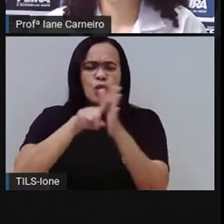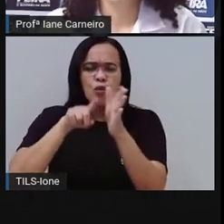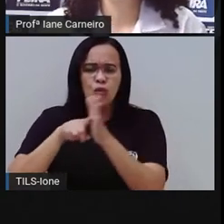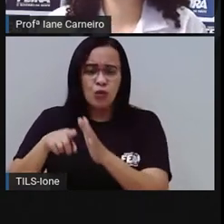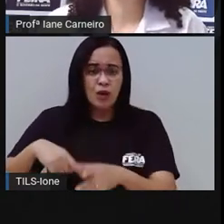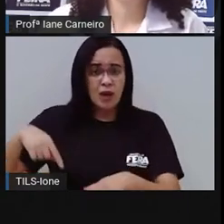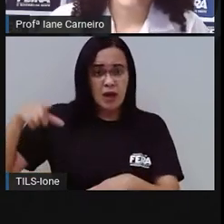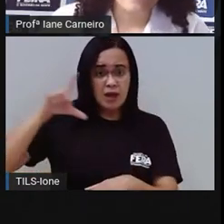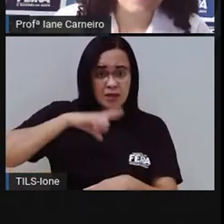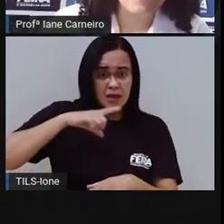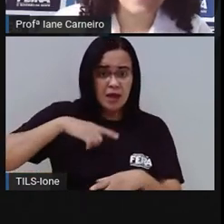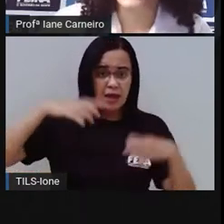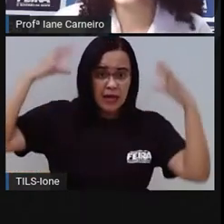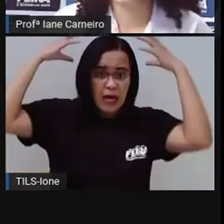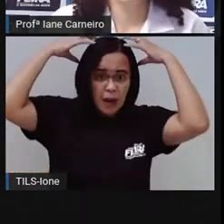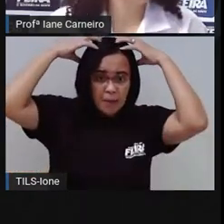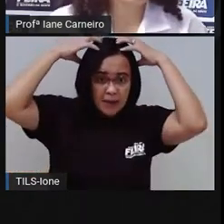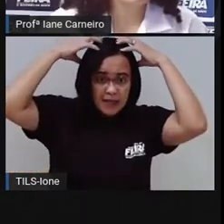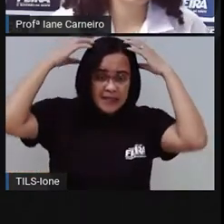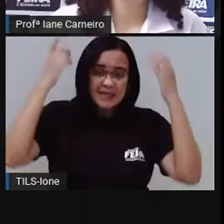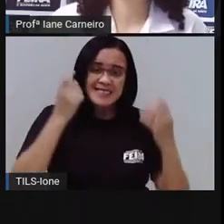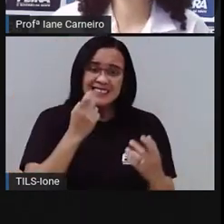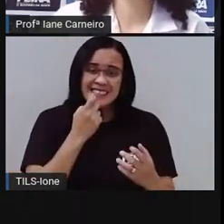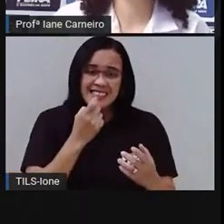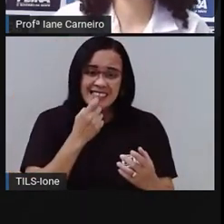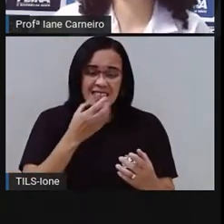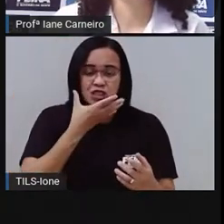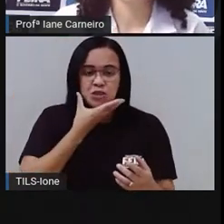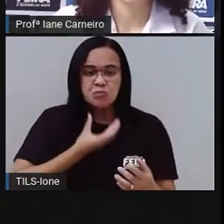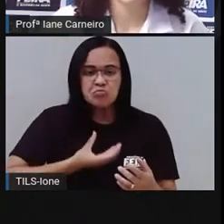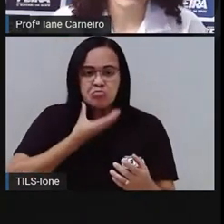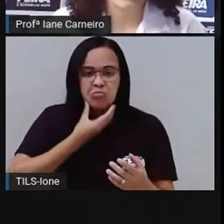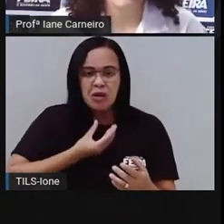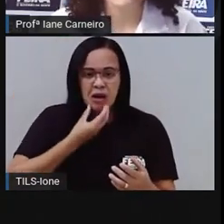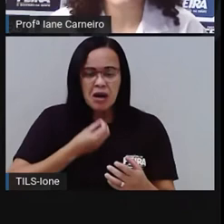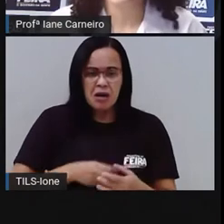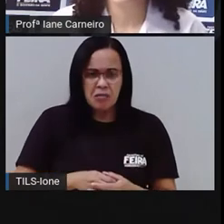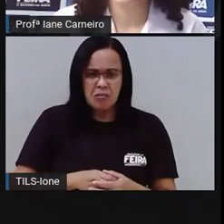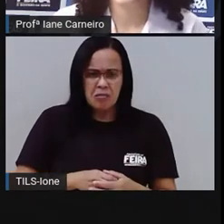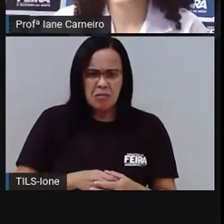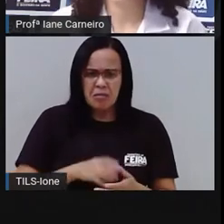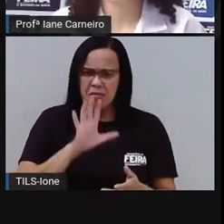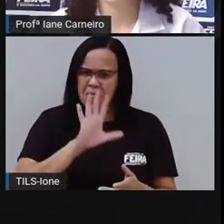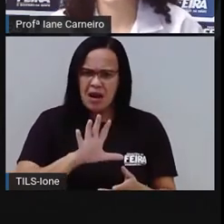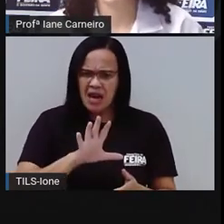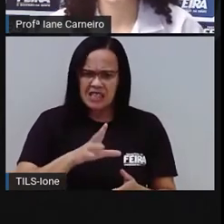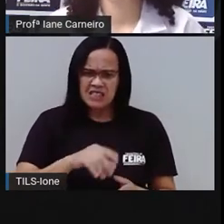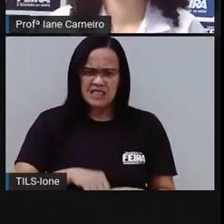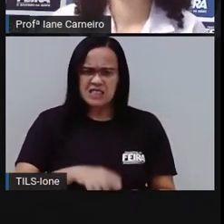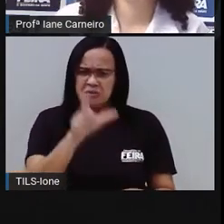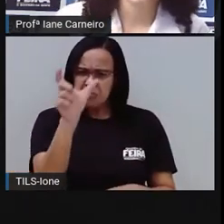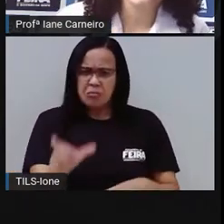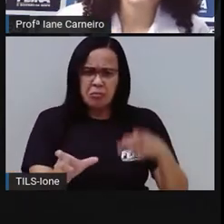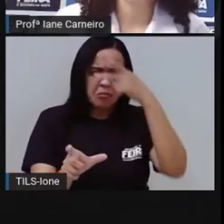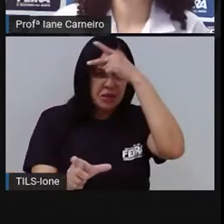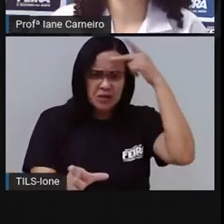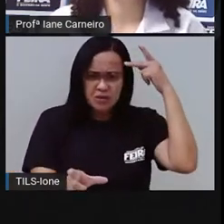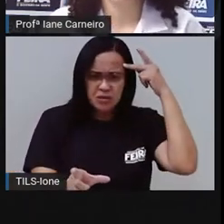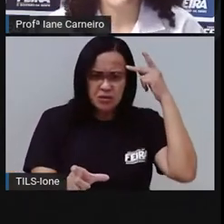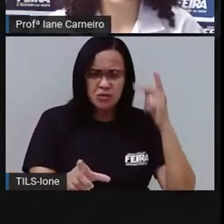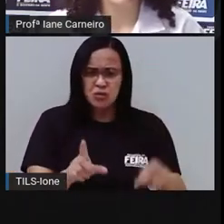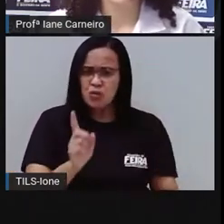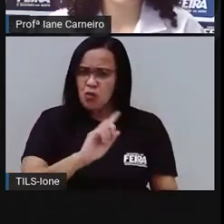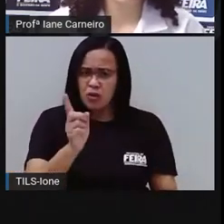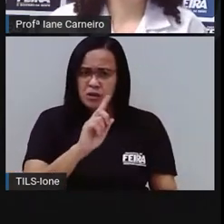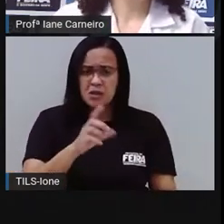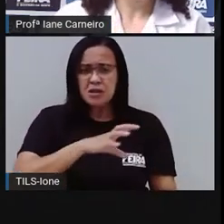dente e barba. Não é bicho nem gente. O é isso? Tem cabeça, dente e